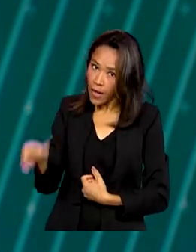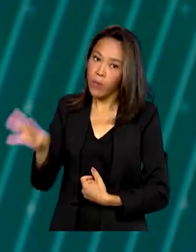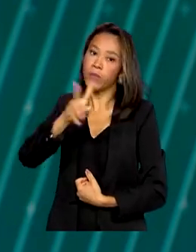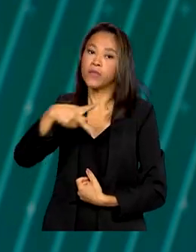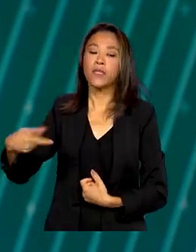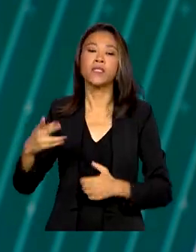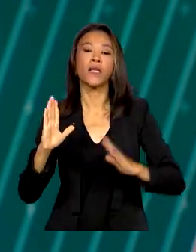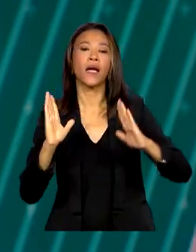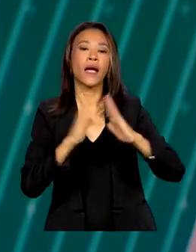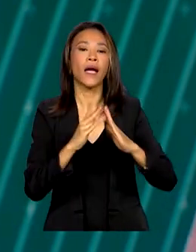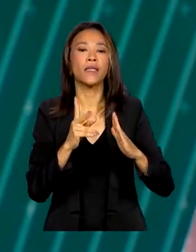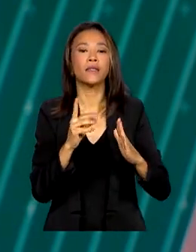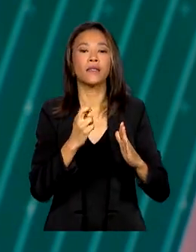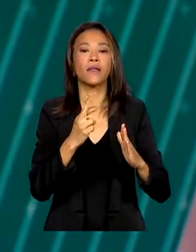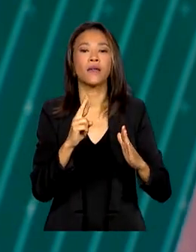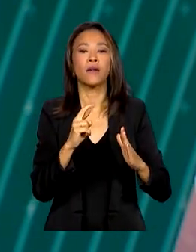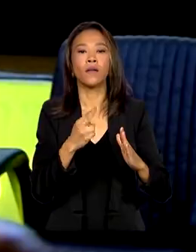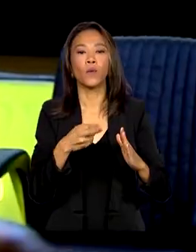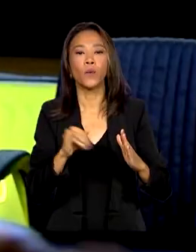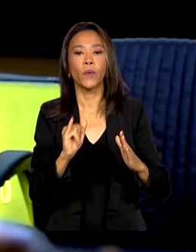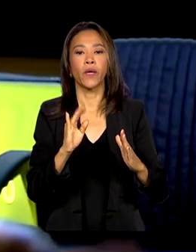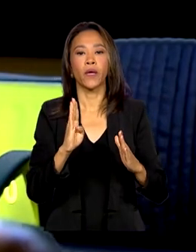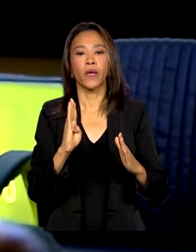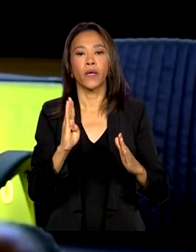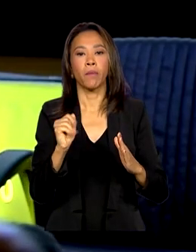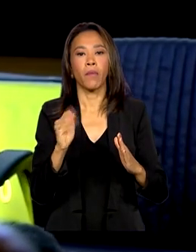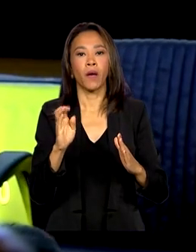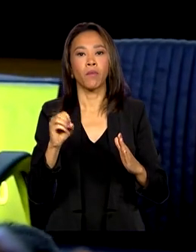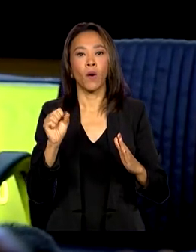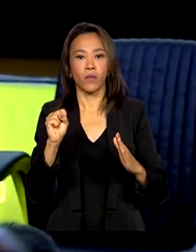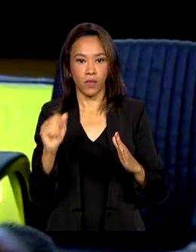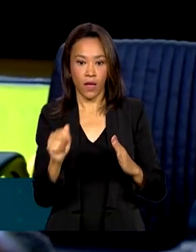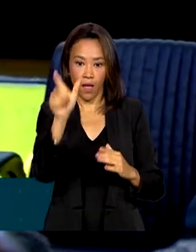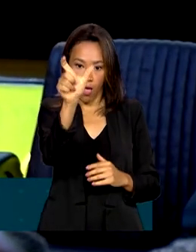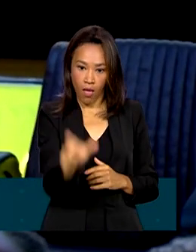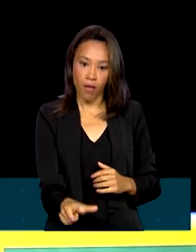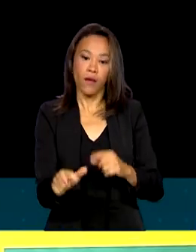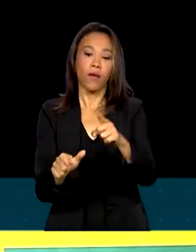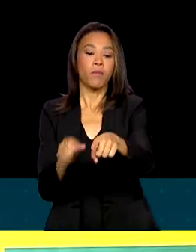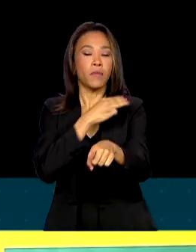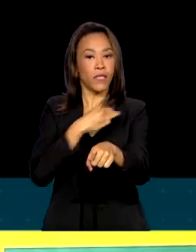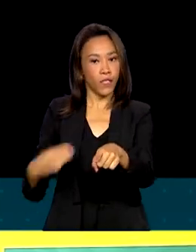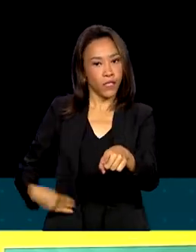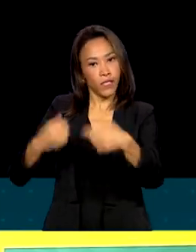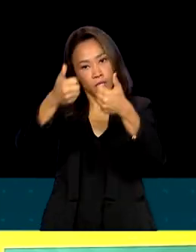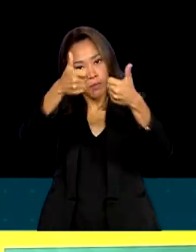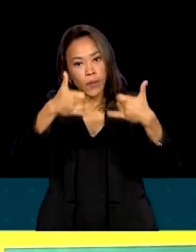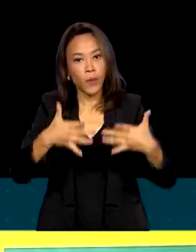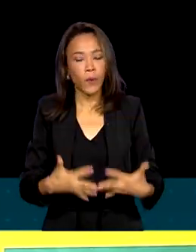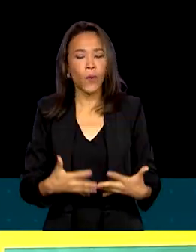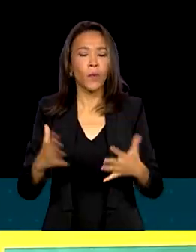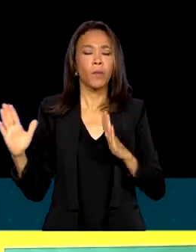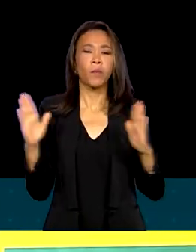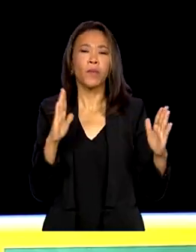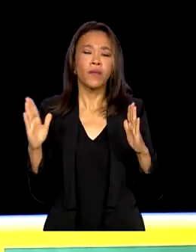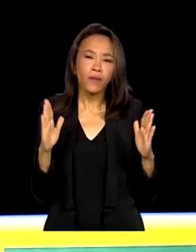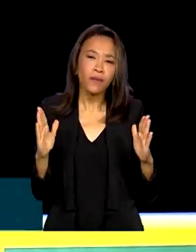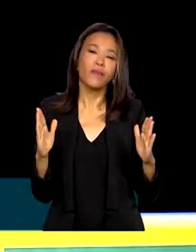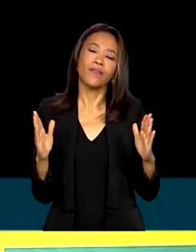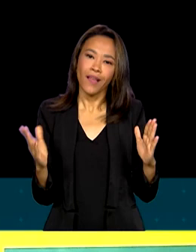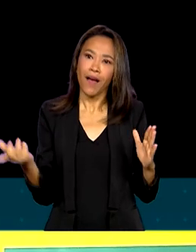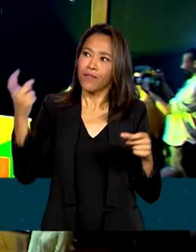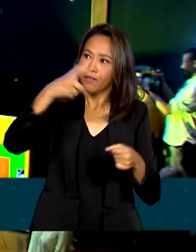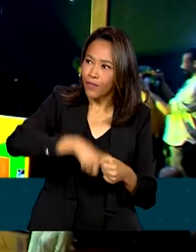vinculada ao Ministério da Cultura. A ministra Margareth Menezes ressaltou um momento de retomada da